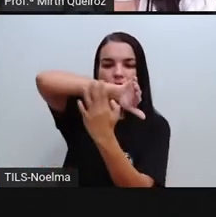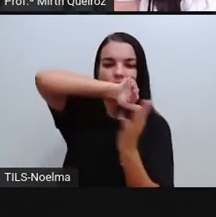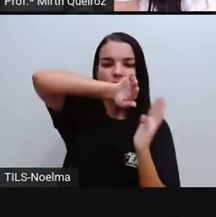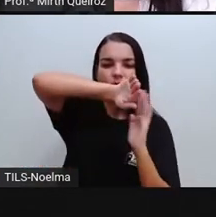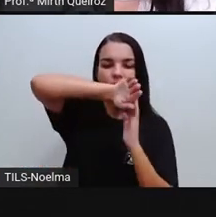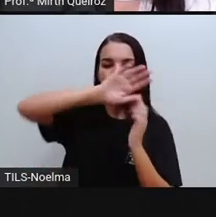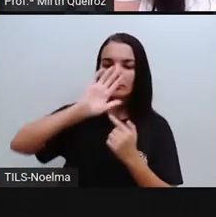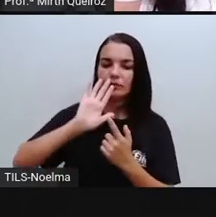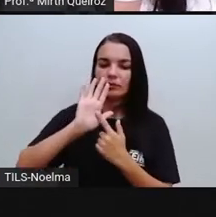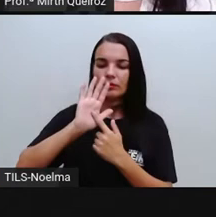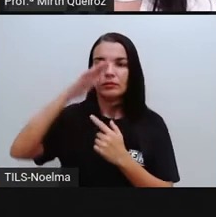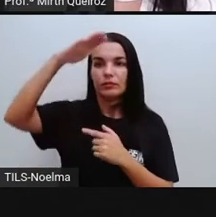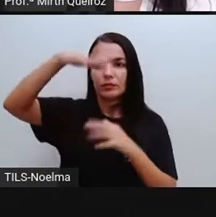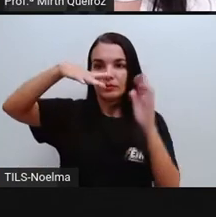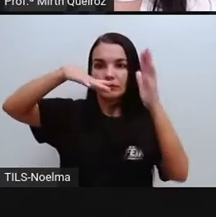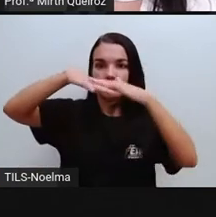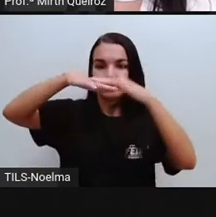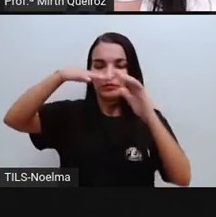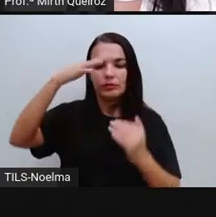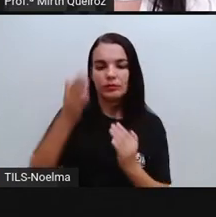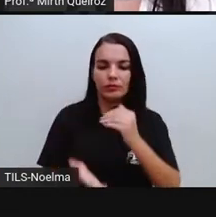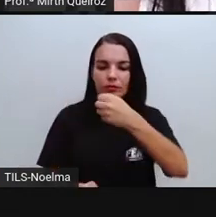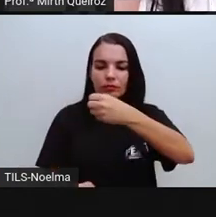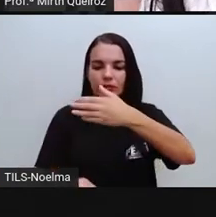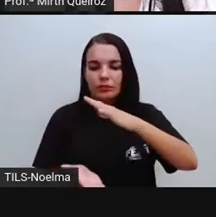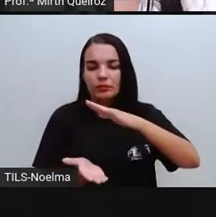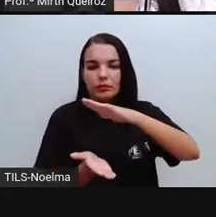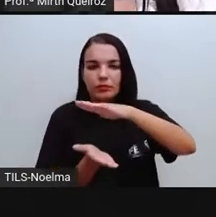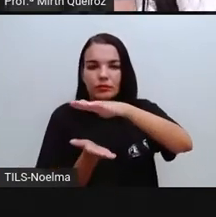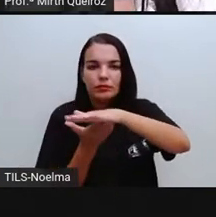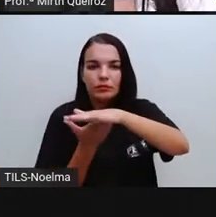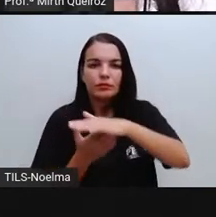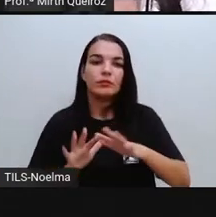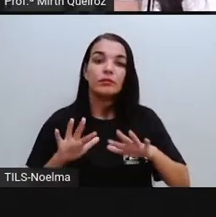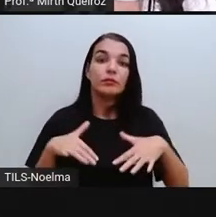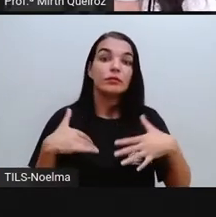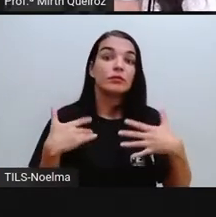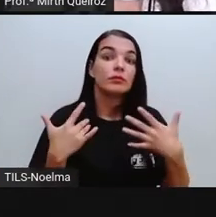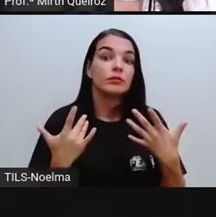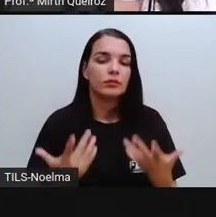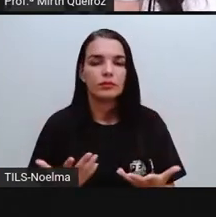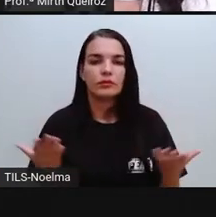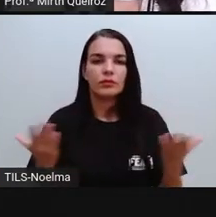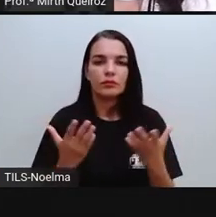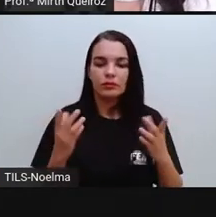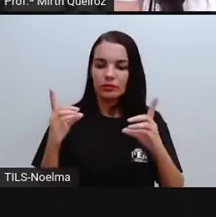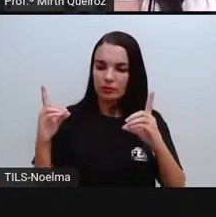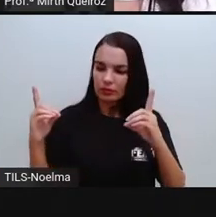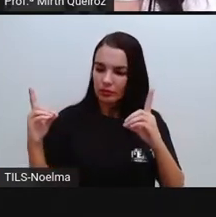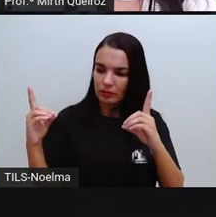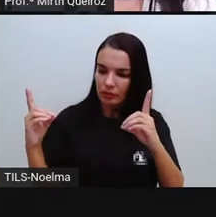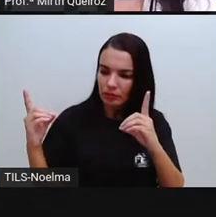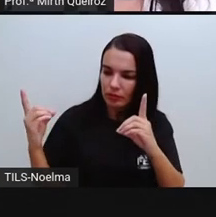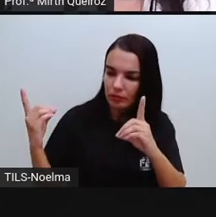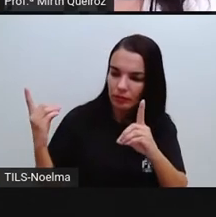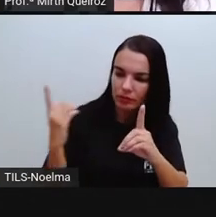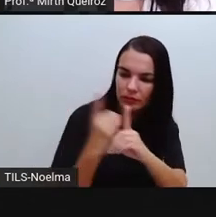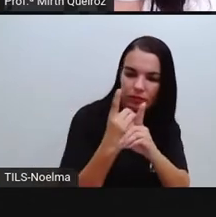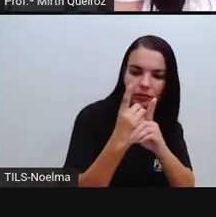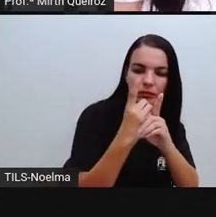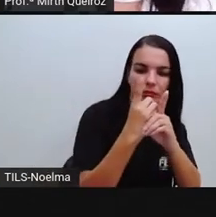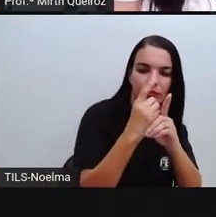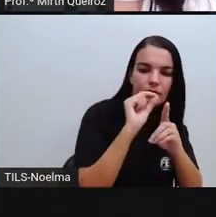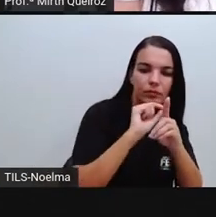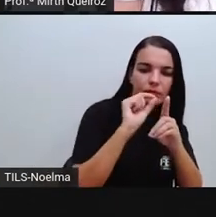chamado de face. O encontro de duas faces de um poliedro é um